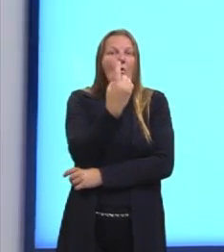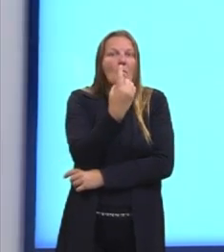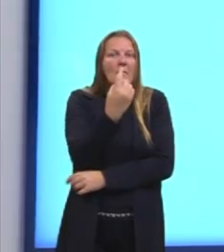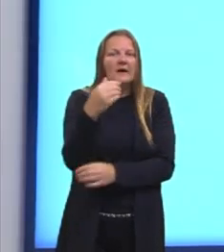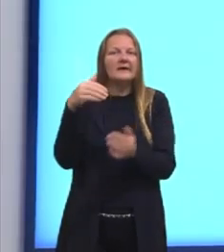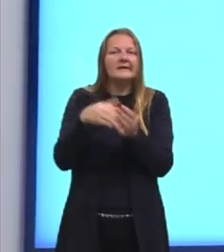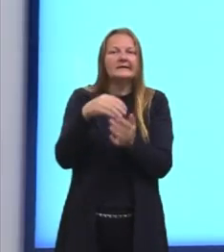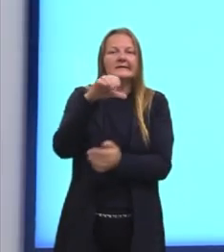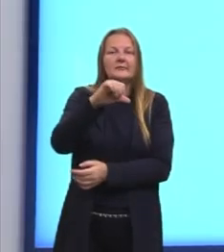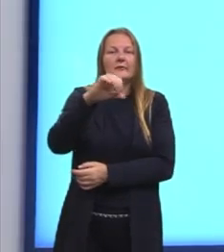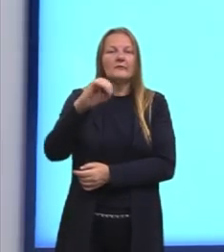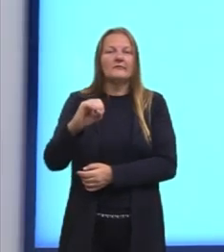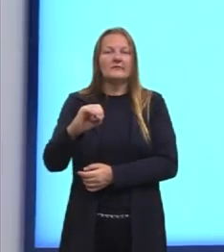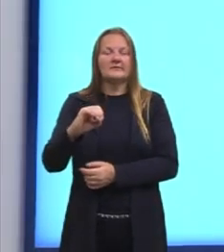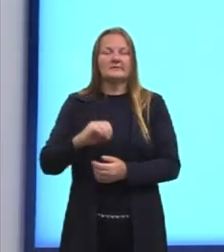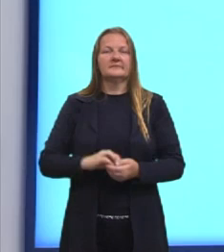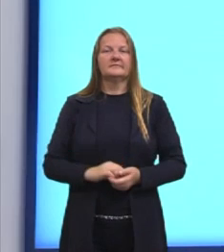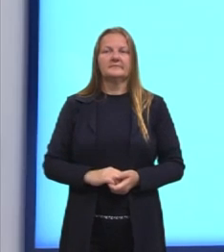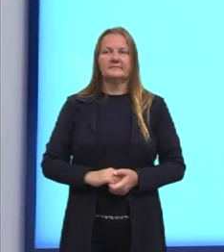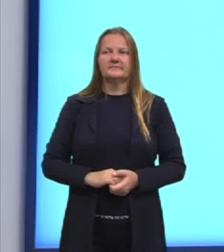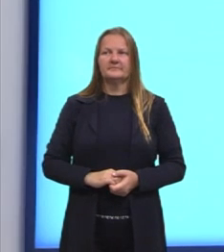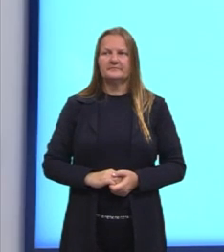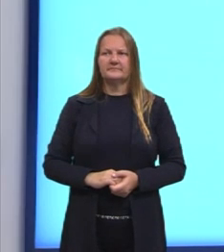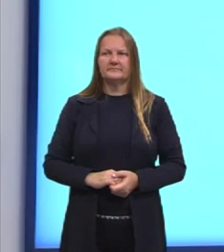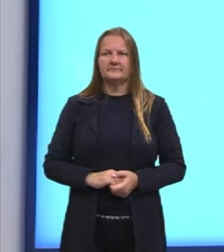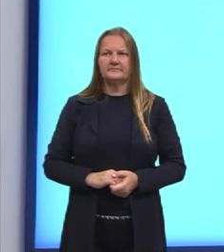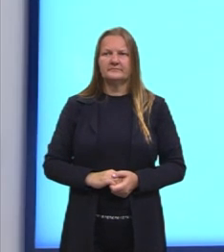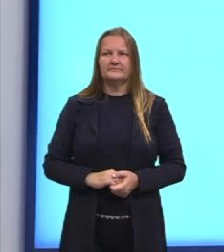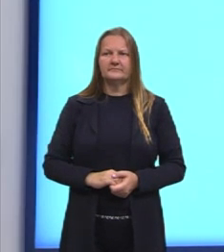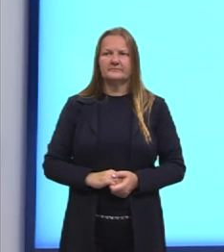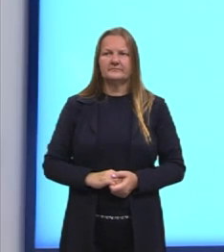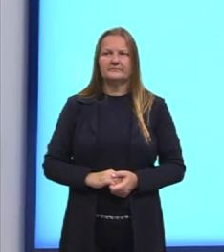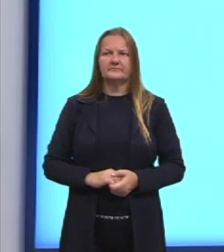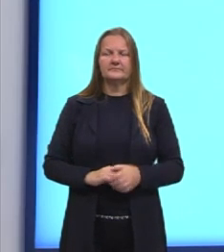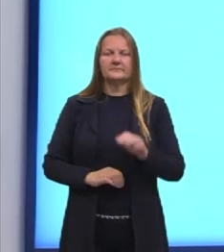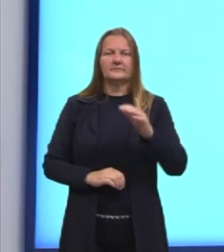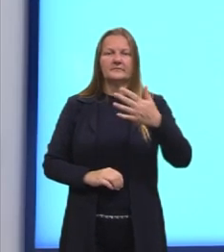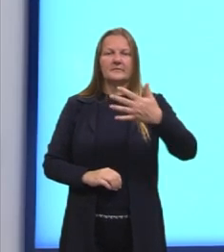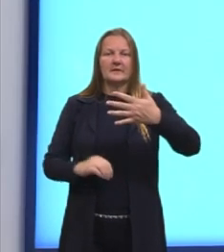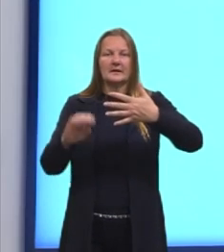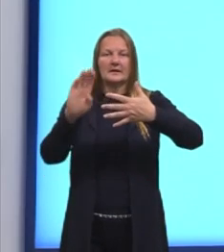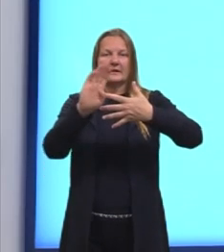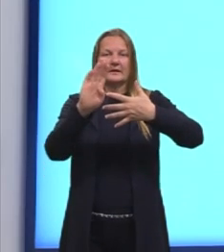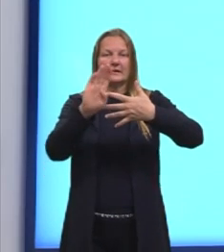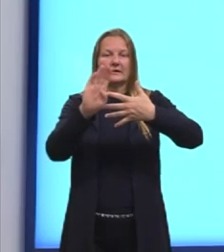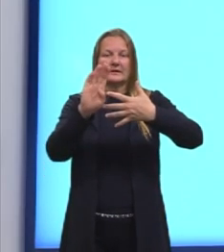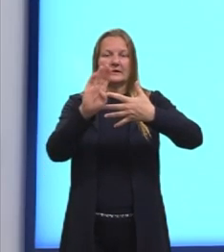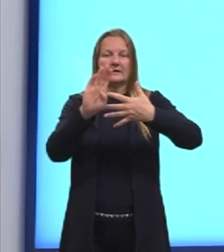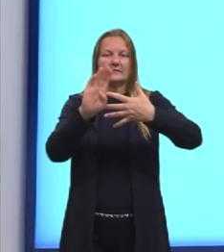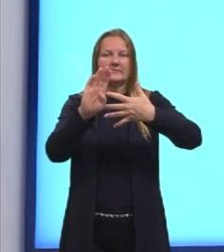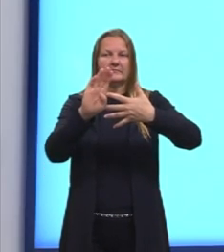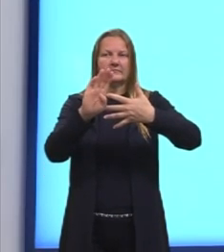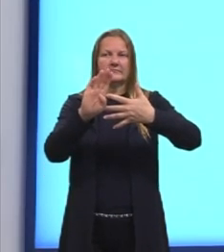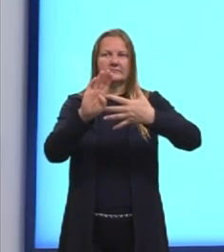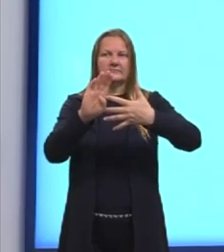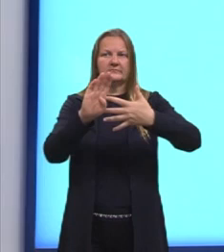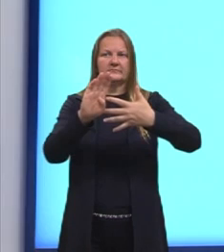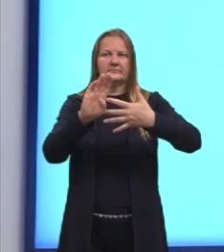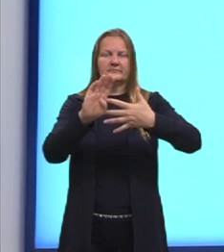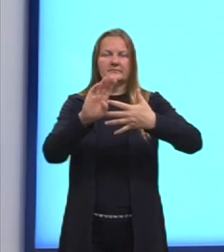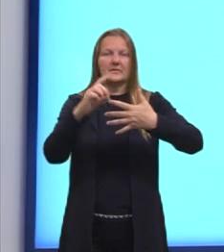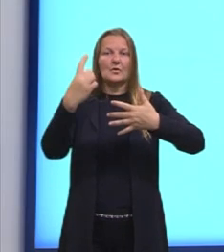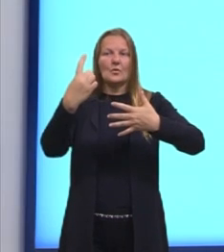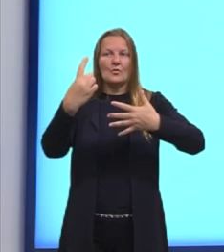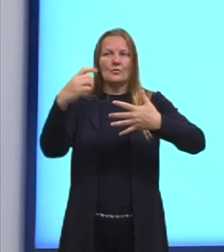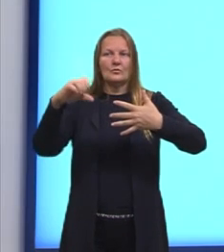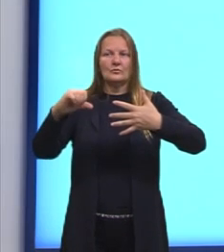os dois últimos dígitos esquecidos, é de 1 para 90. Então, se a gente parar para pensar,